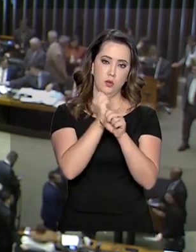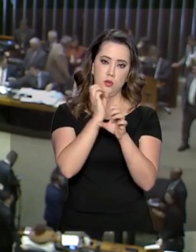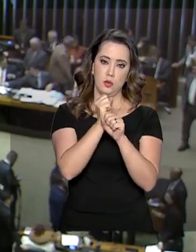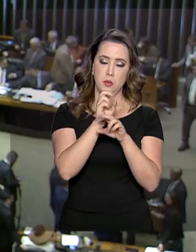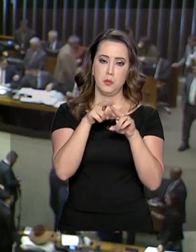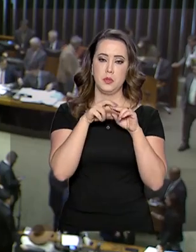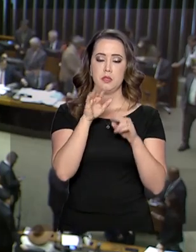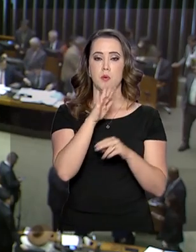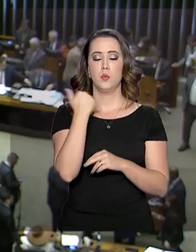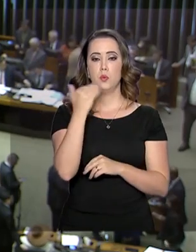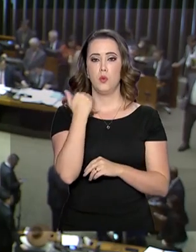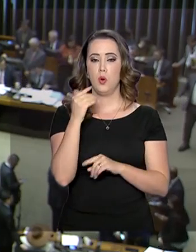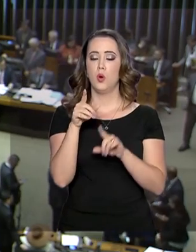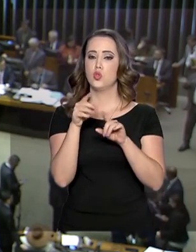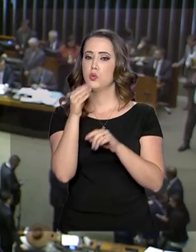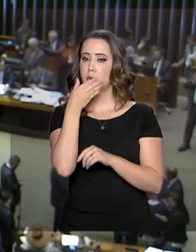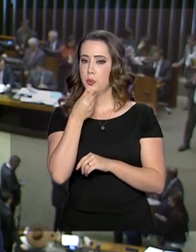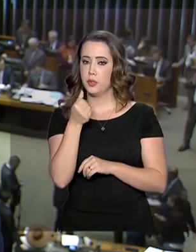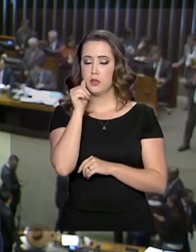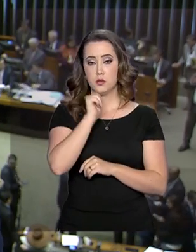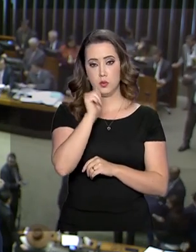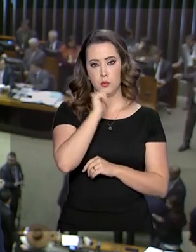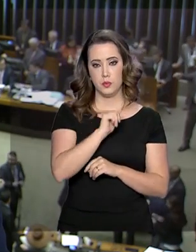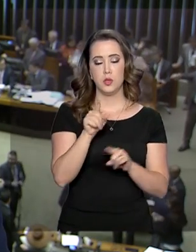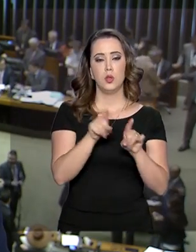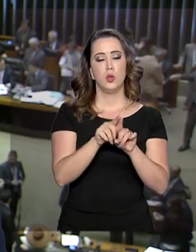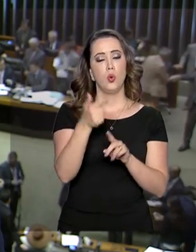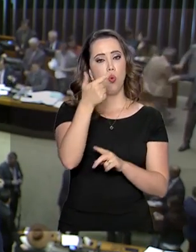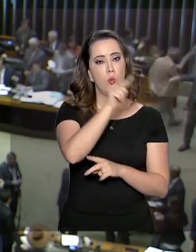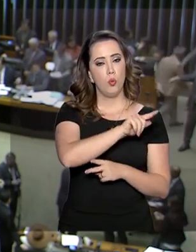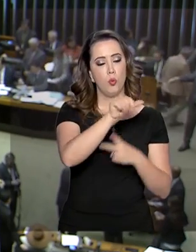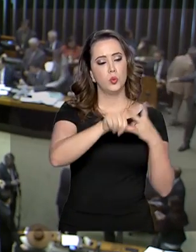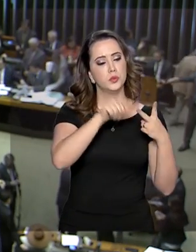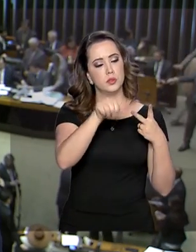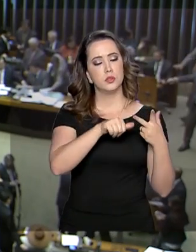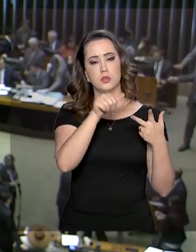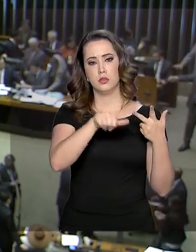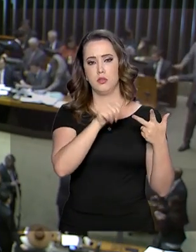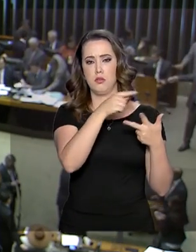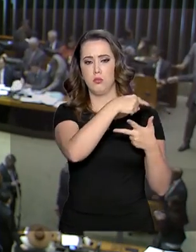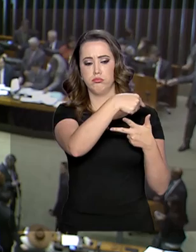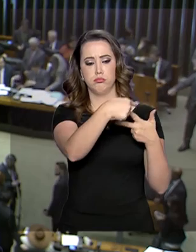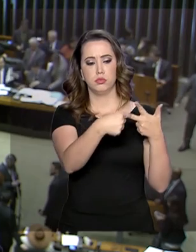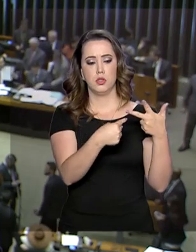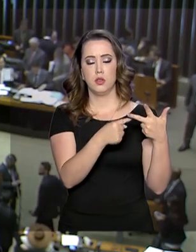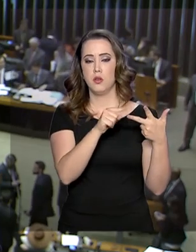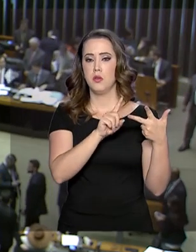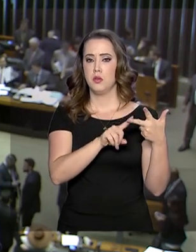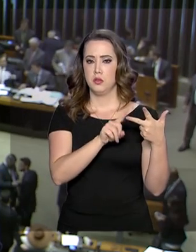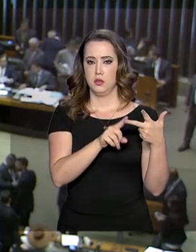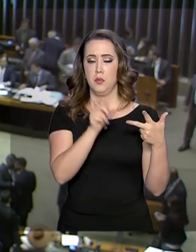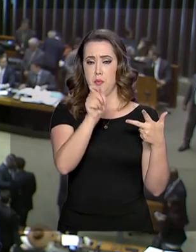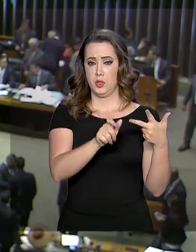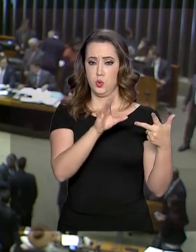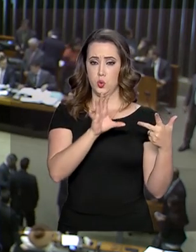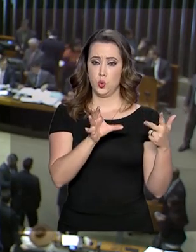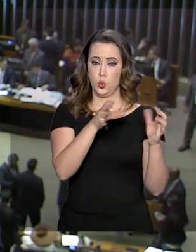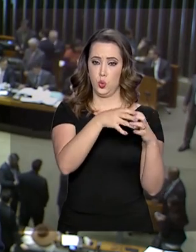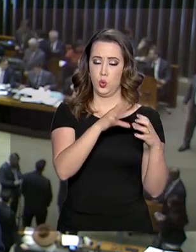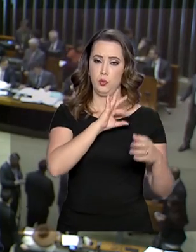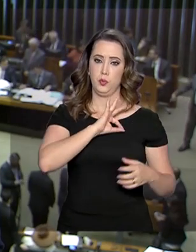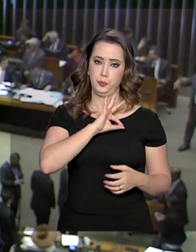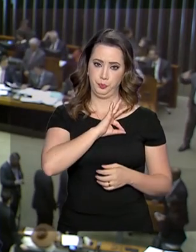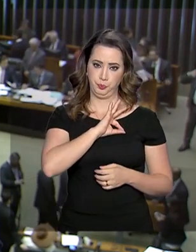por morte para homens e mulheres. E outra que flexibiliza regras para integrantes de carreiras policiais.